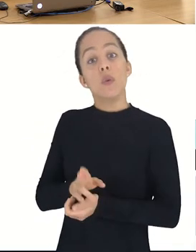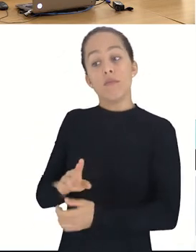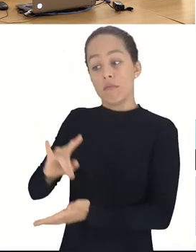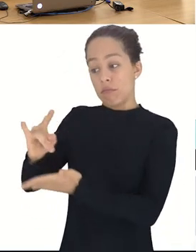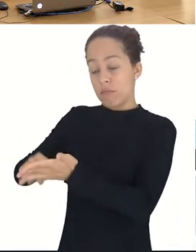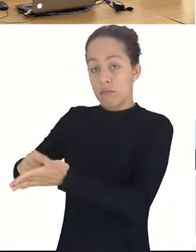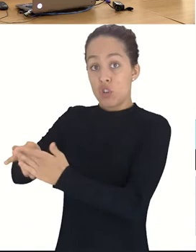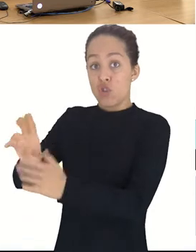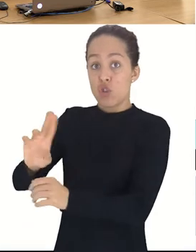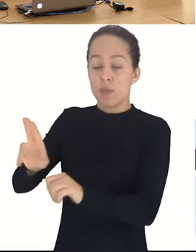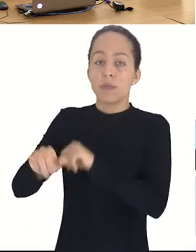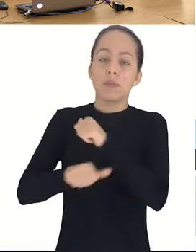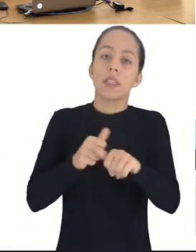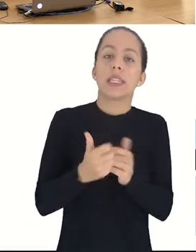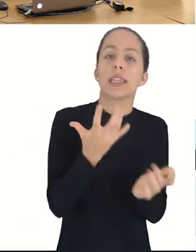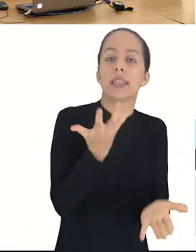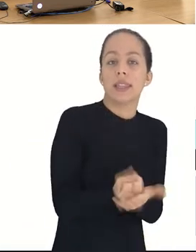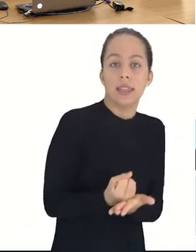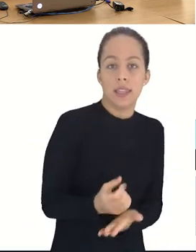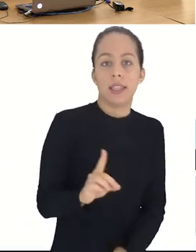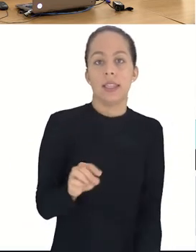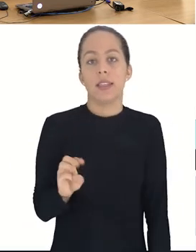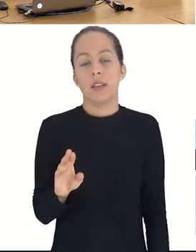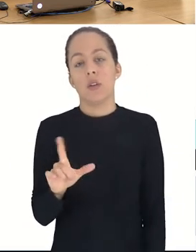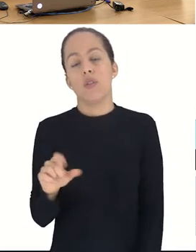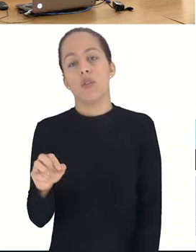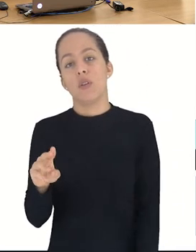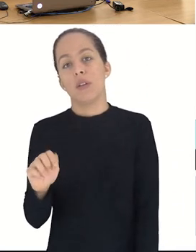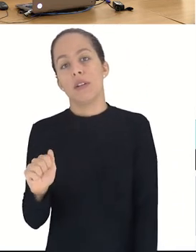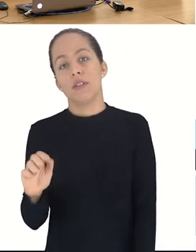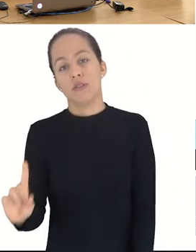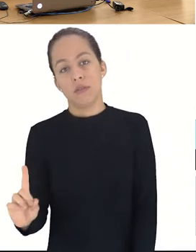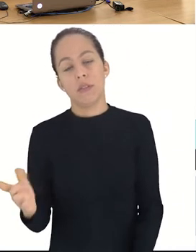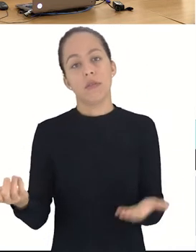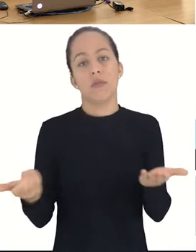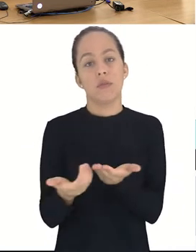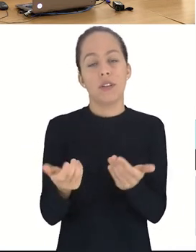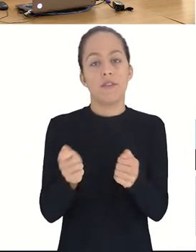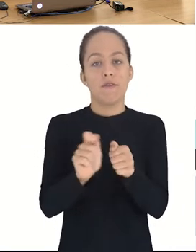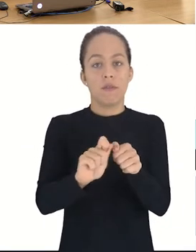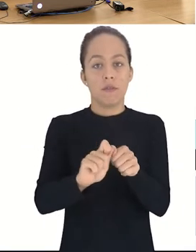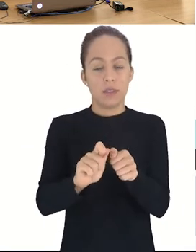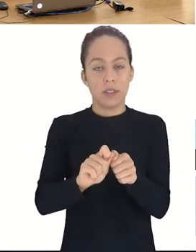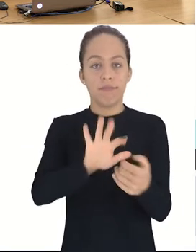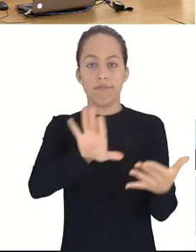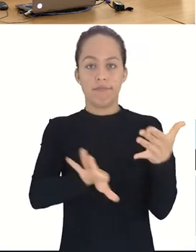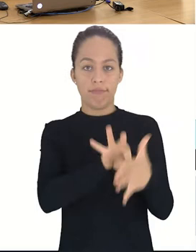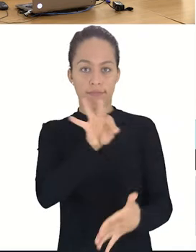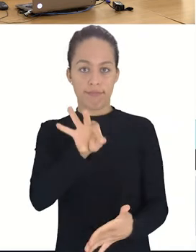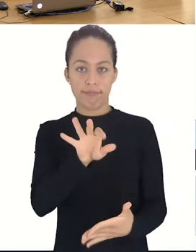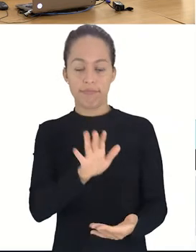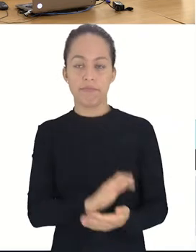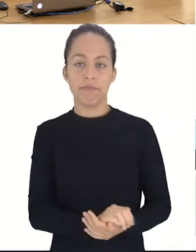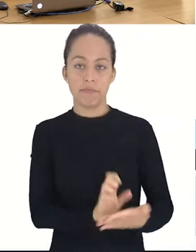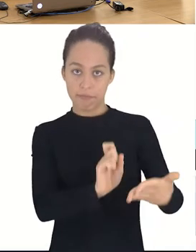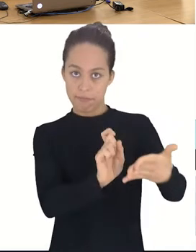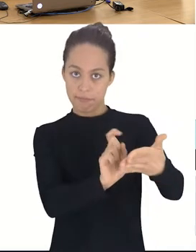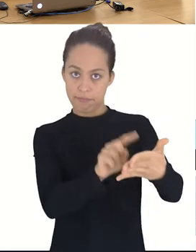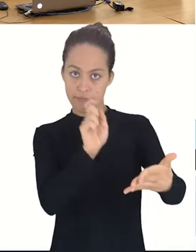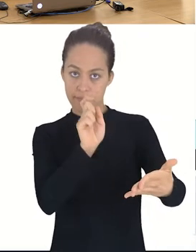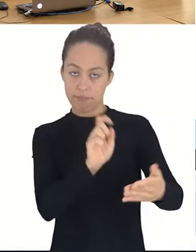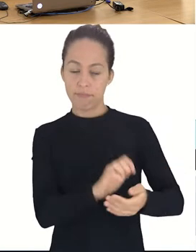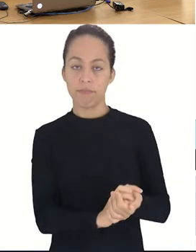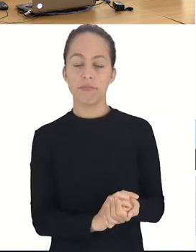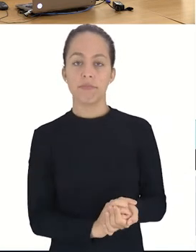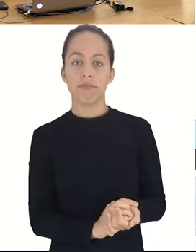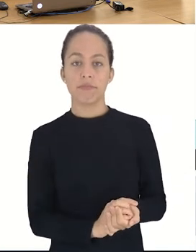Ativemos o nome do arquivo para download, vamos então realizar o sorteio.